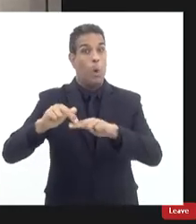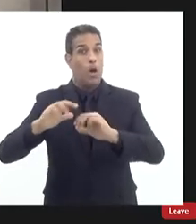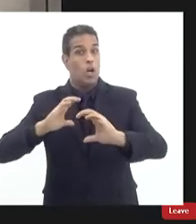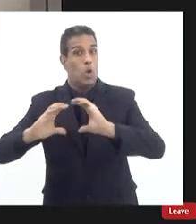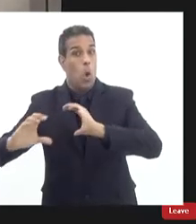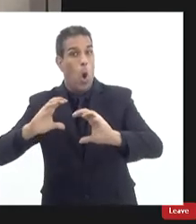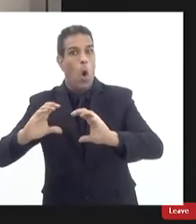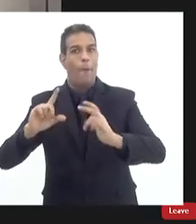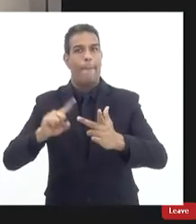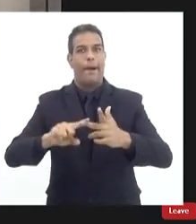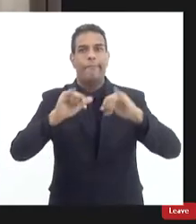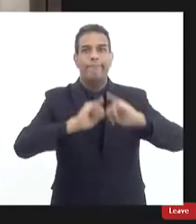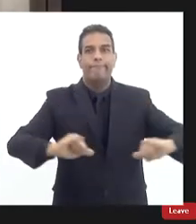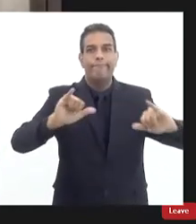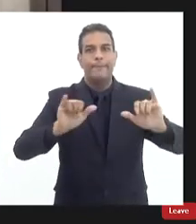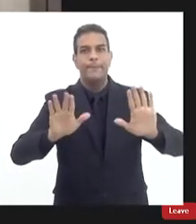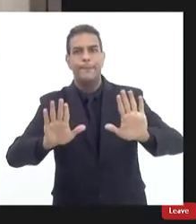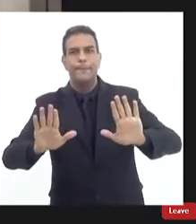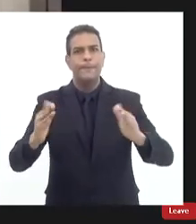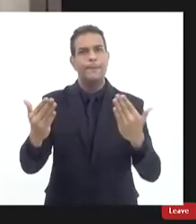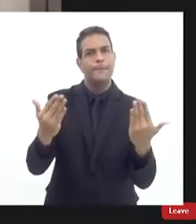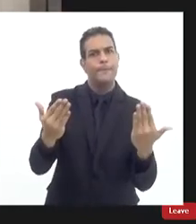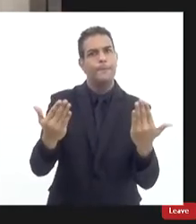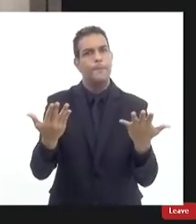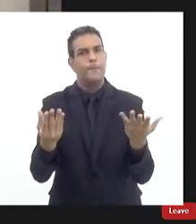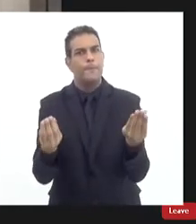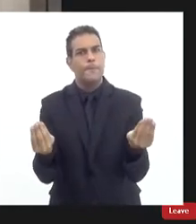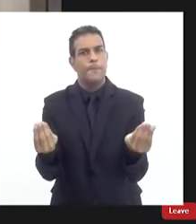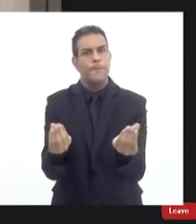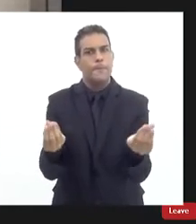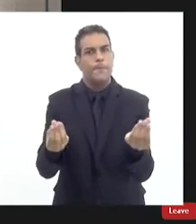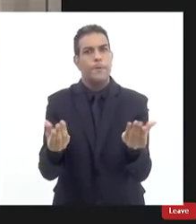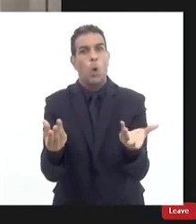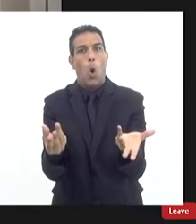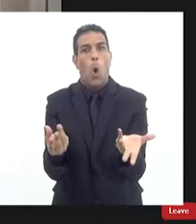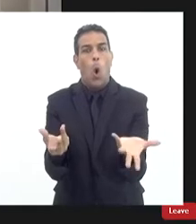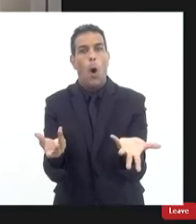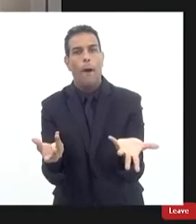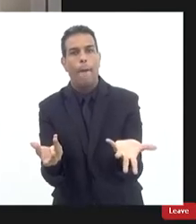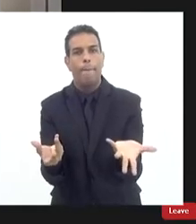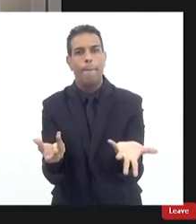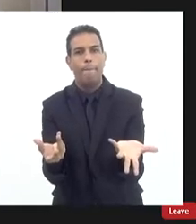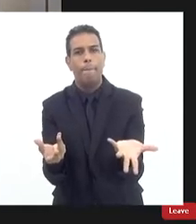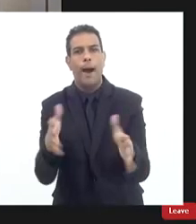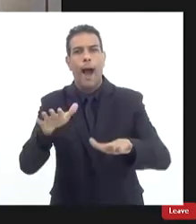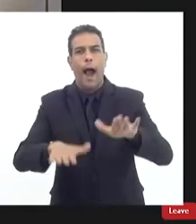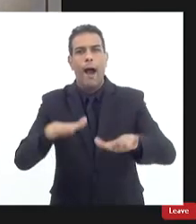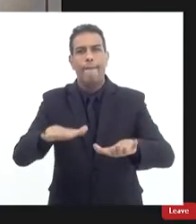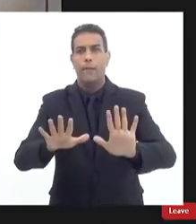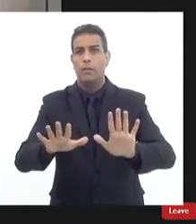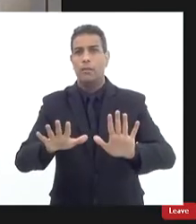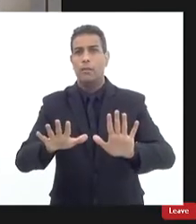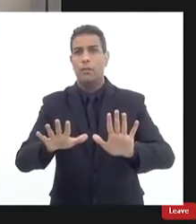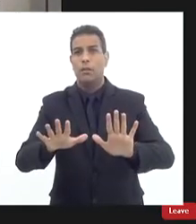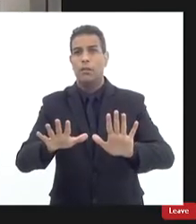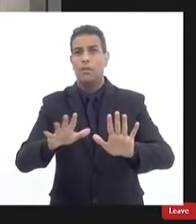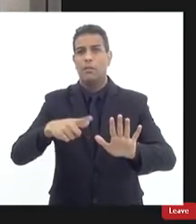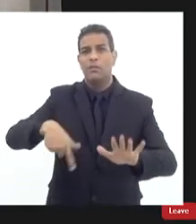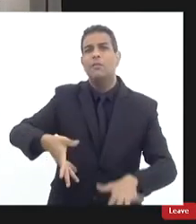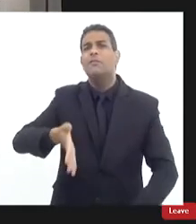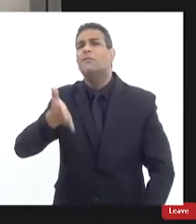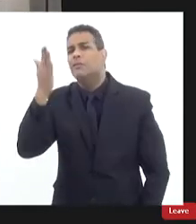propagandas então nós temos que ter muito cuidado como as notícias chegam até nós